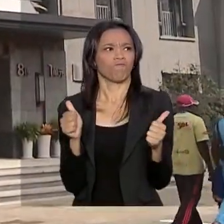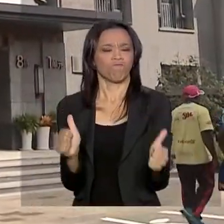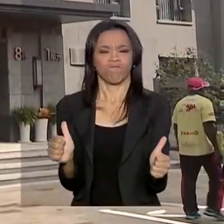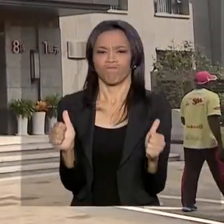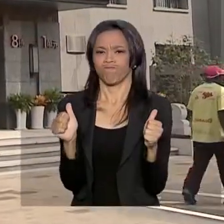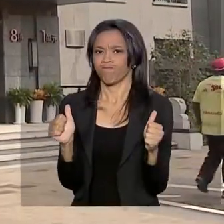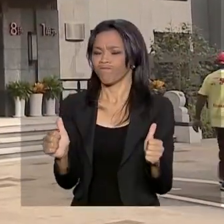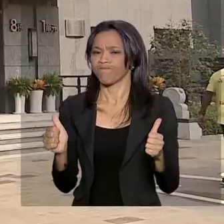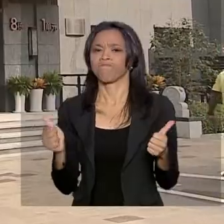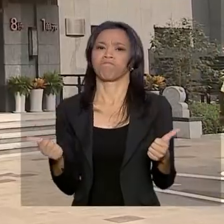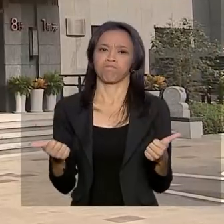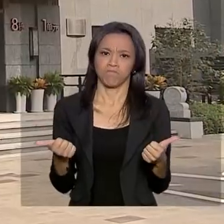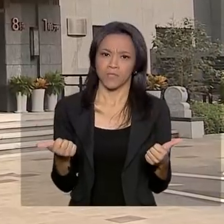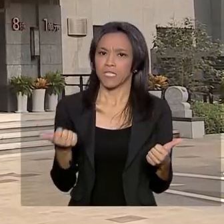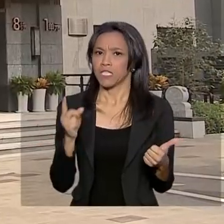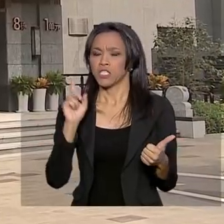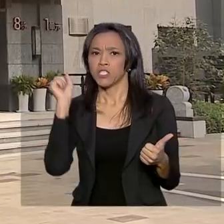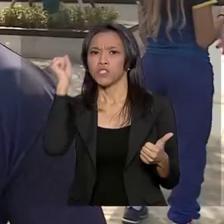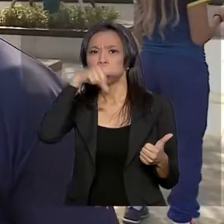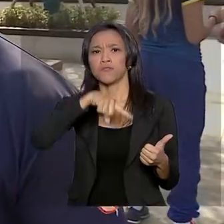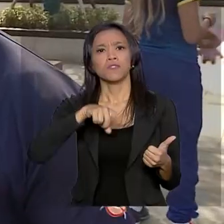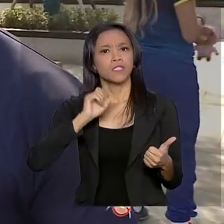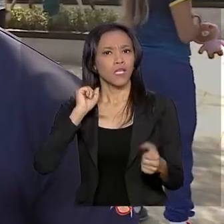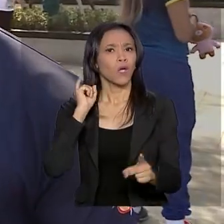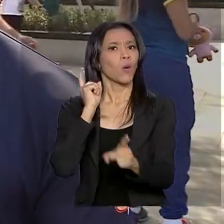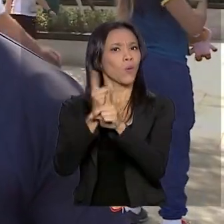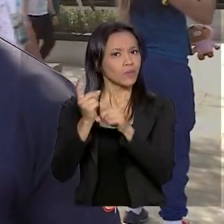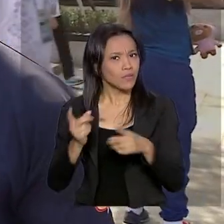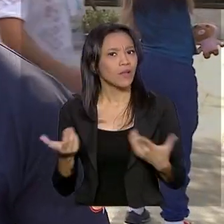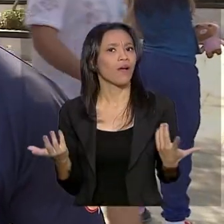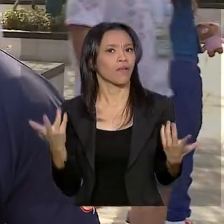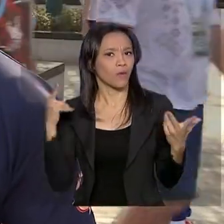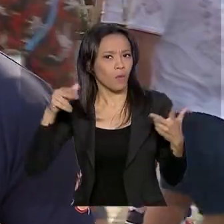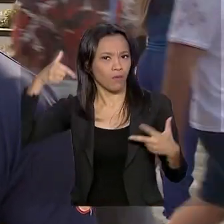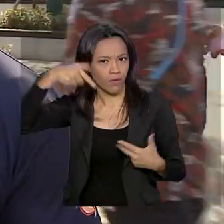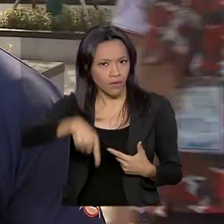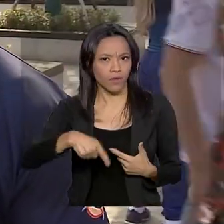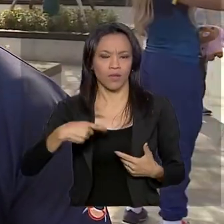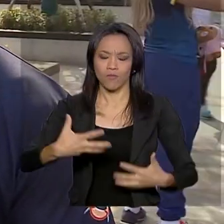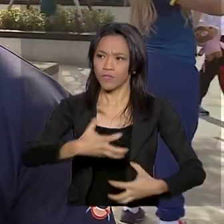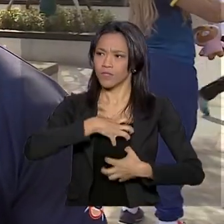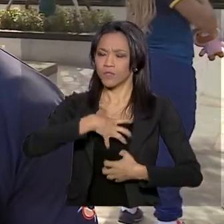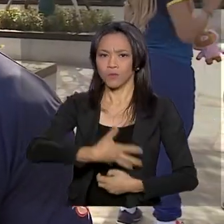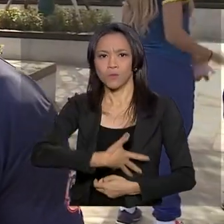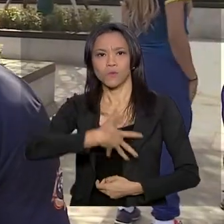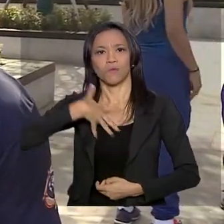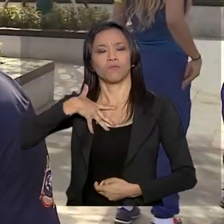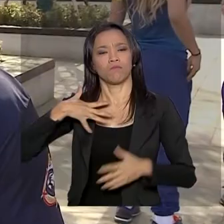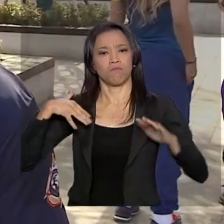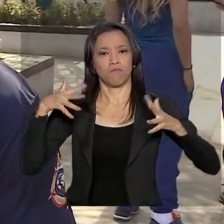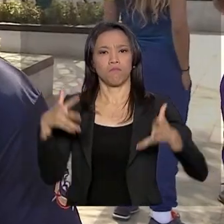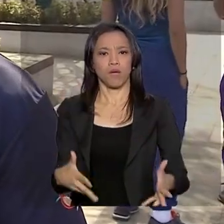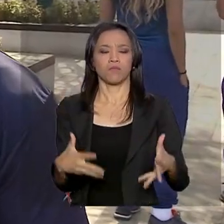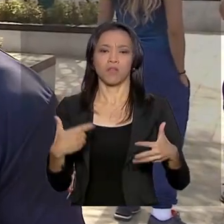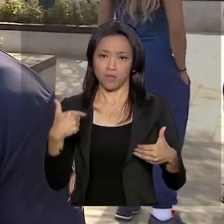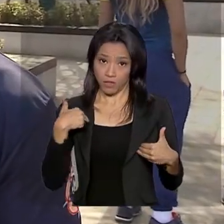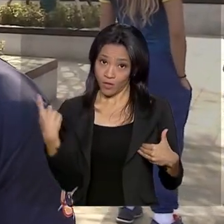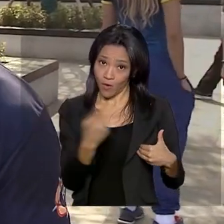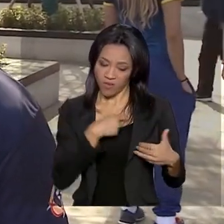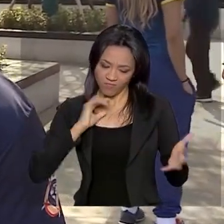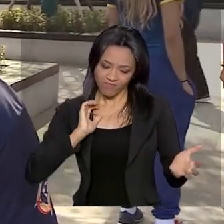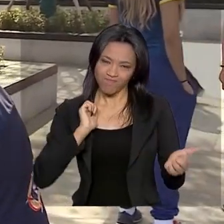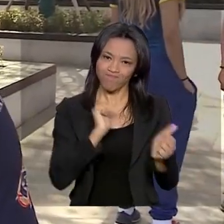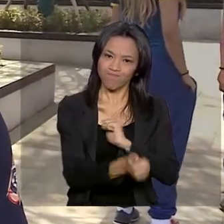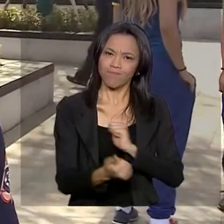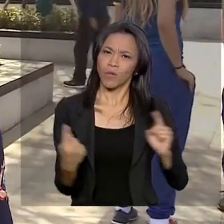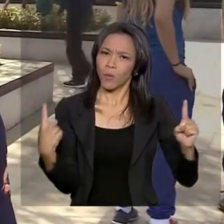você vai encontrar em uma competição esportiva. Então fazer parte disso aqui está sendo uma honra e a gente espera estar à altura para competir